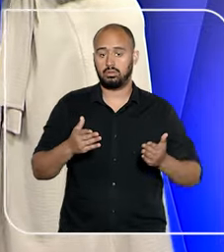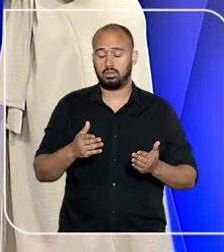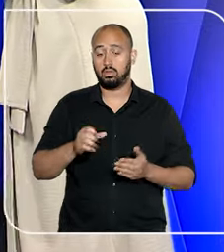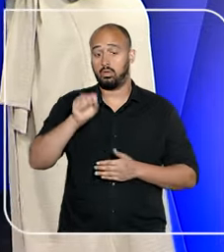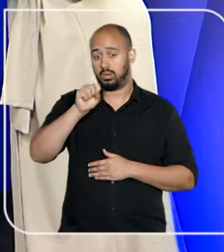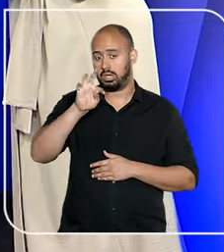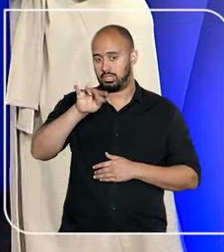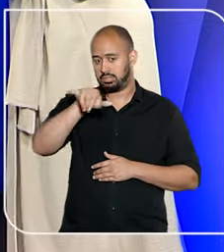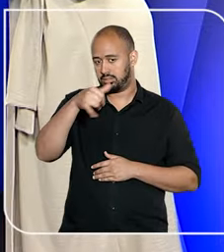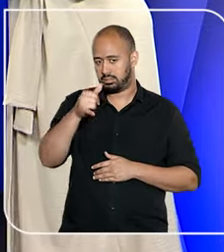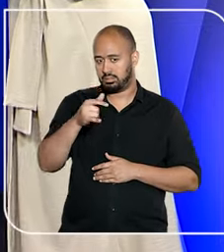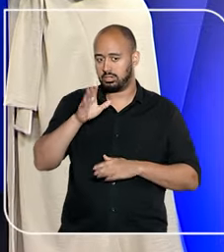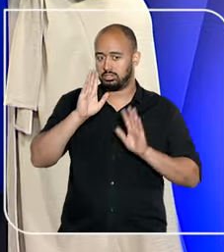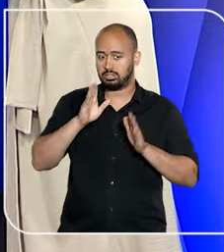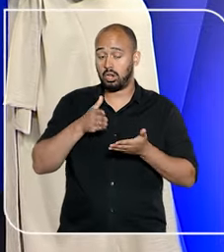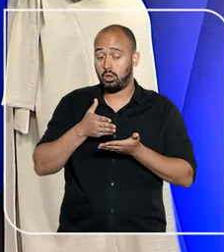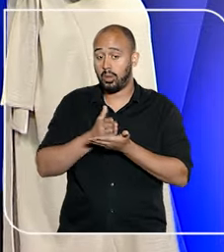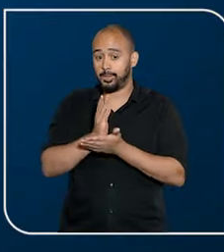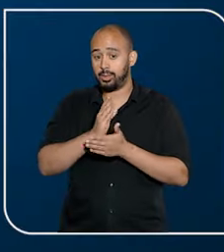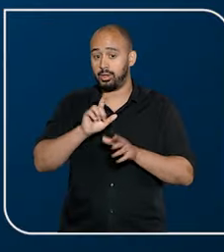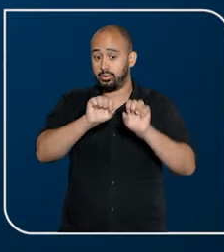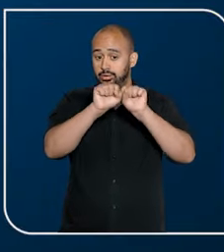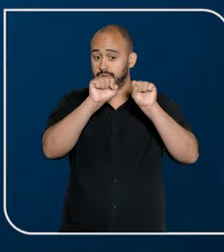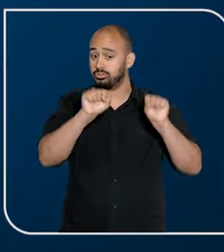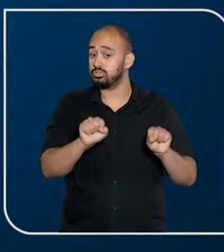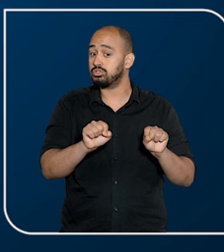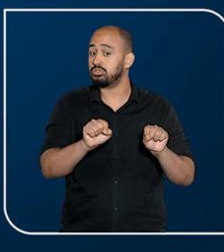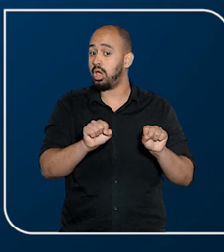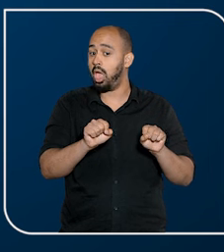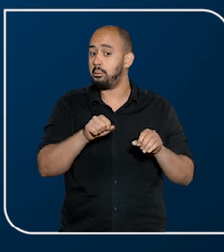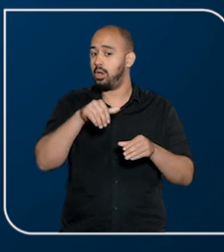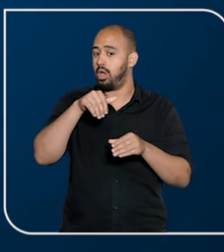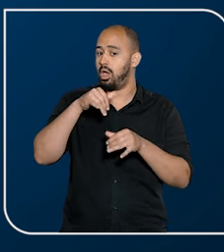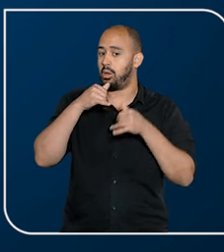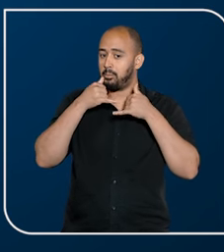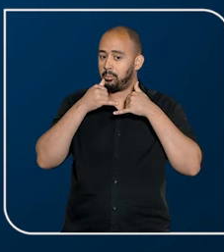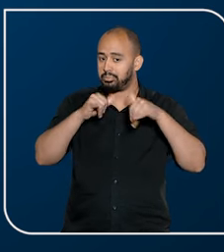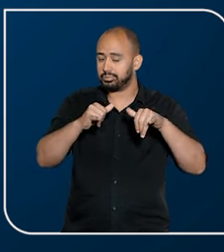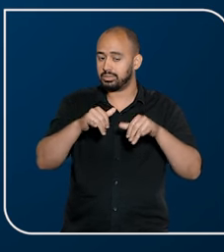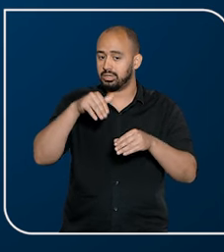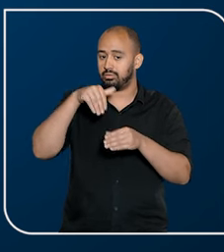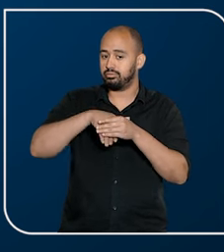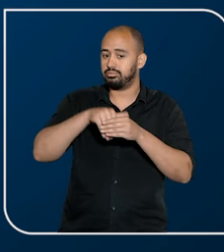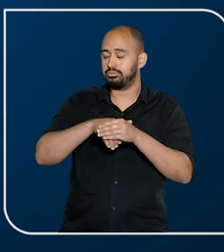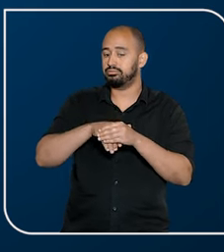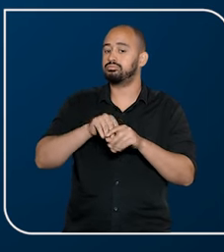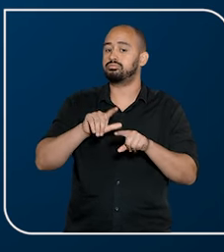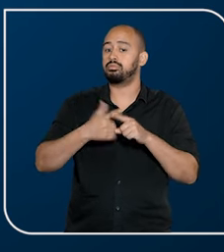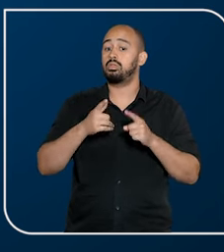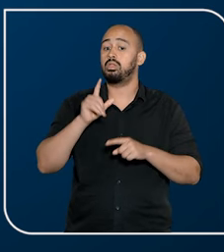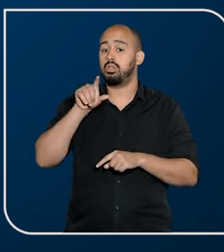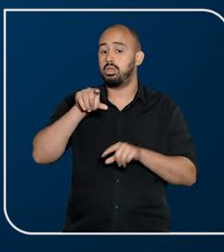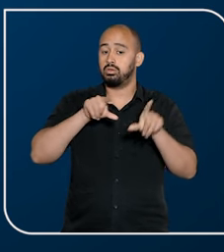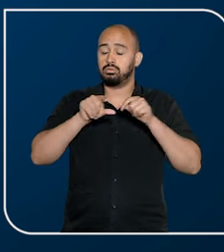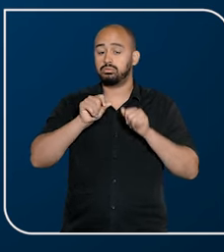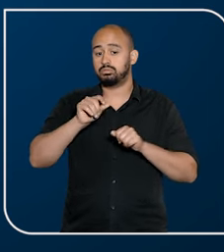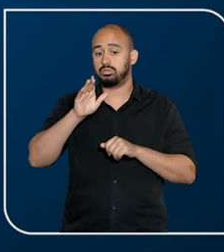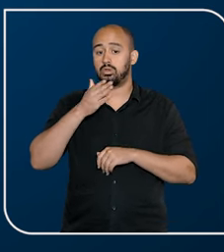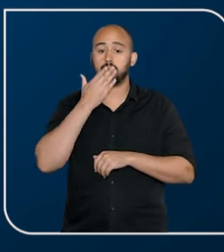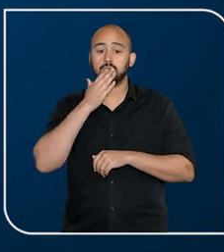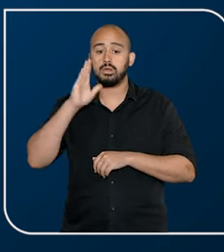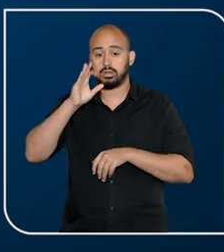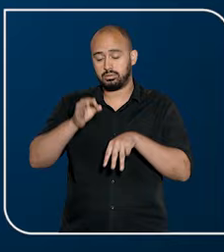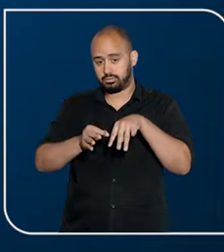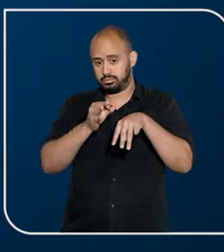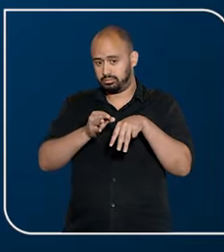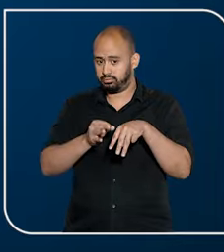O pleno do Superior Tribunal de Justiça aprovou o uso de um sistema eletrônico de votação para a formação de listas de candidatos ao cargo